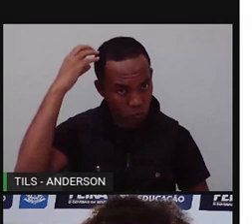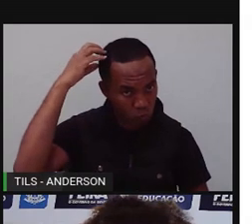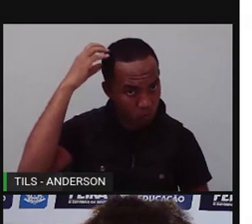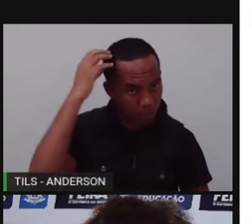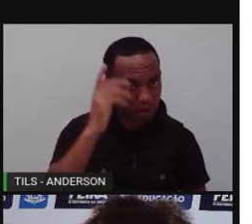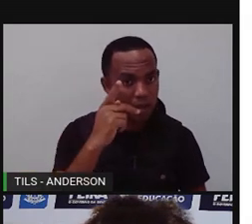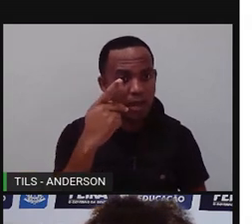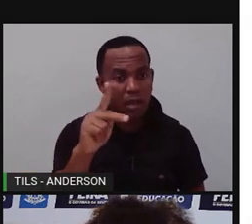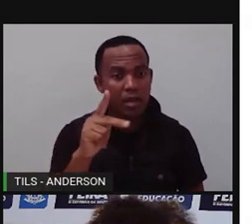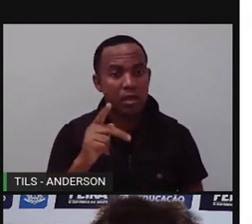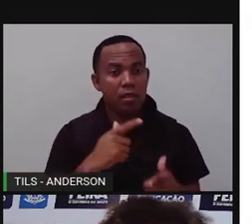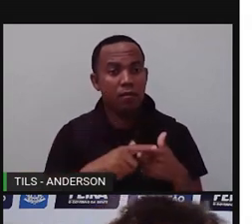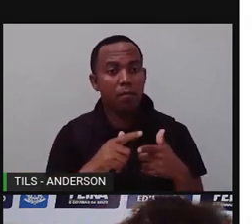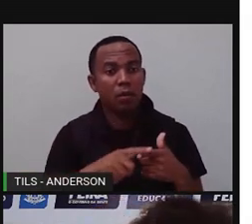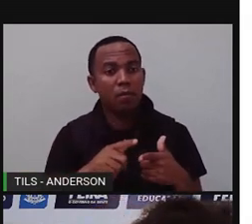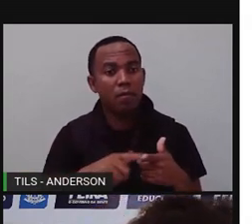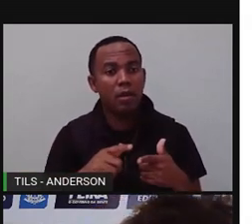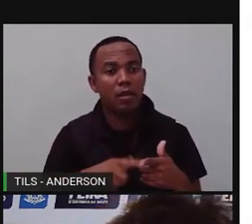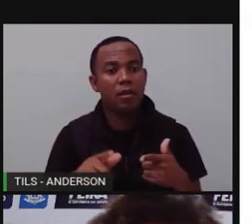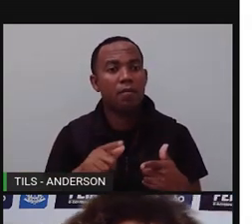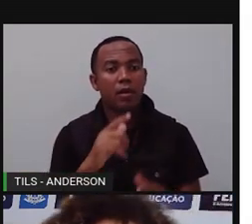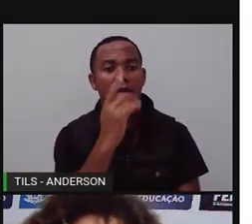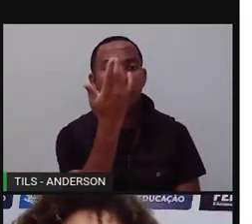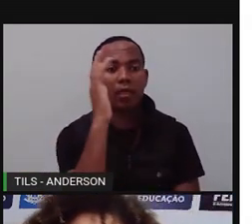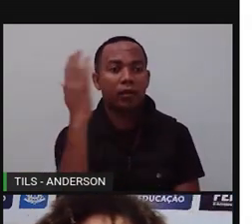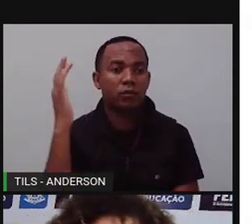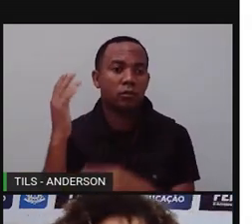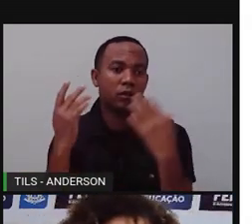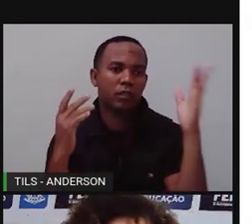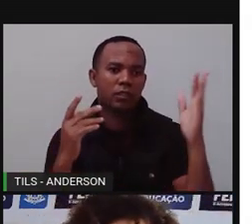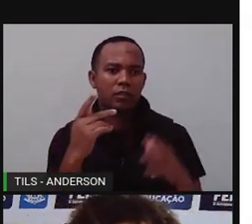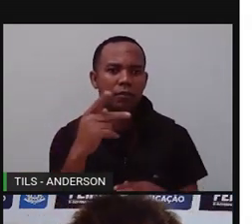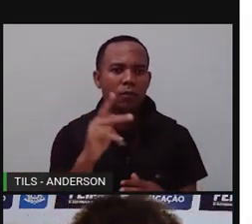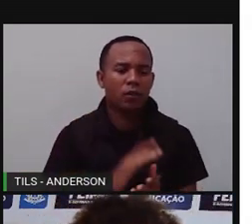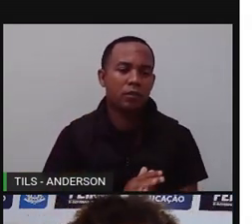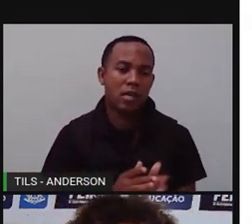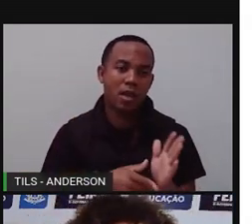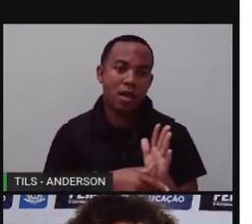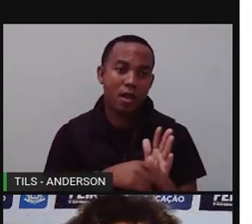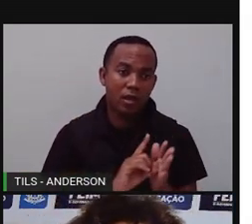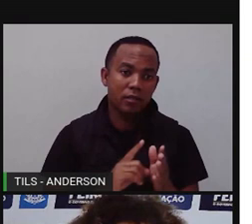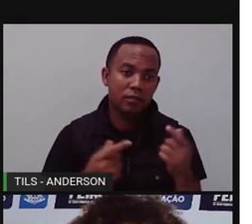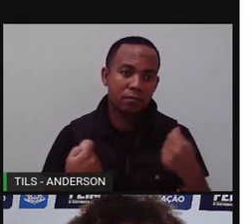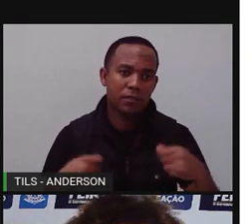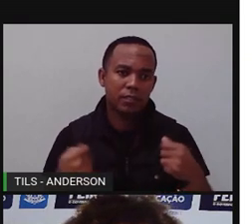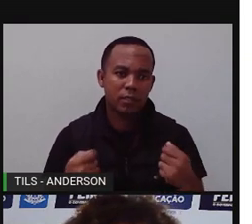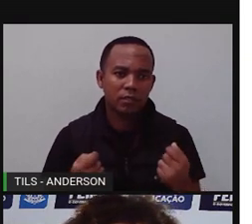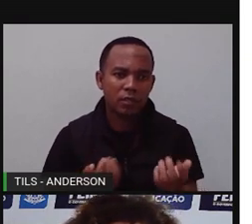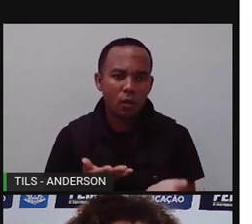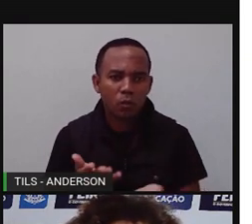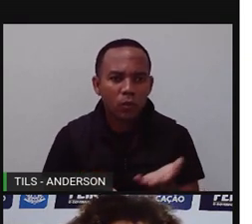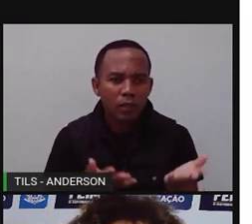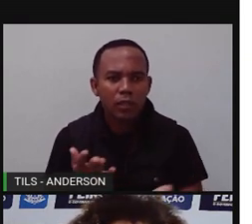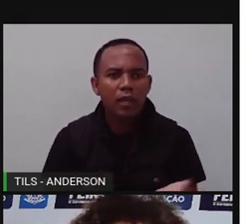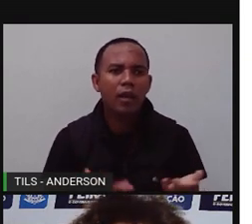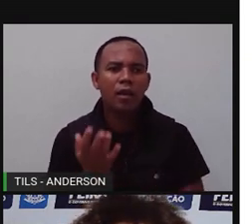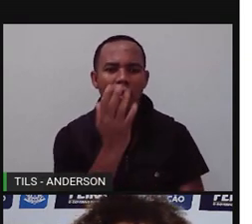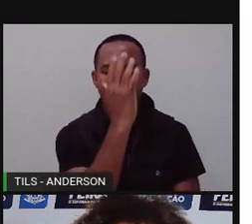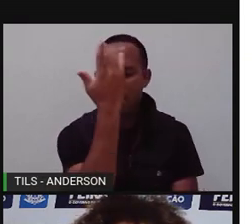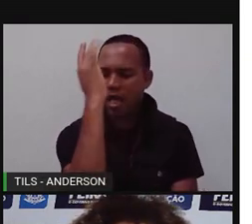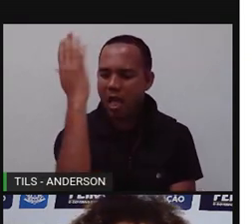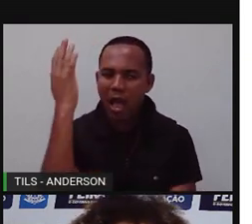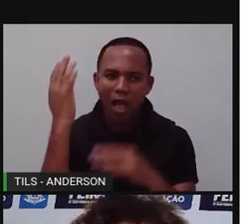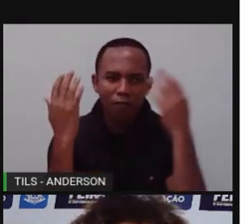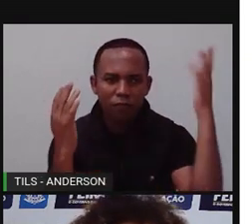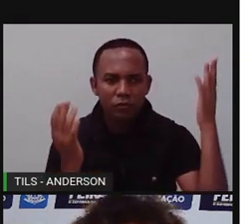Essas problemas, né? Com a natureza? Se a cuidasse mais, se a gente plantasse mais árvores, será que essas enchentes